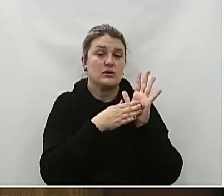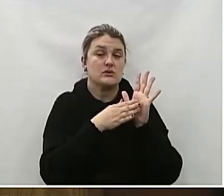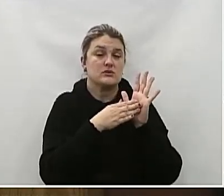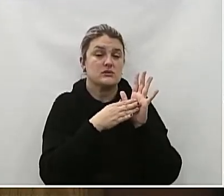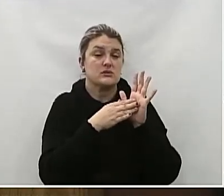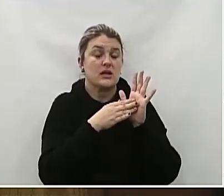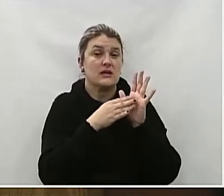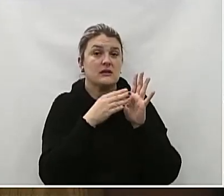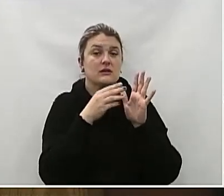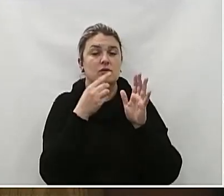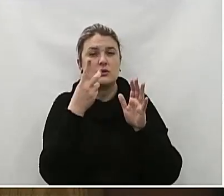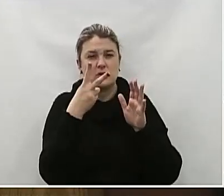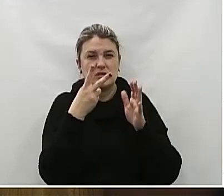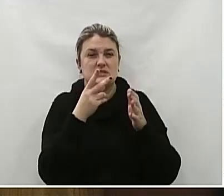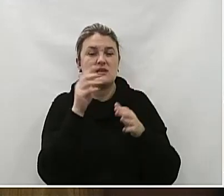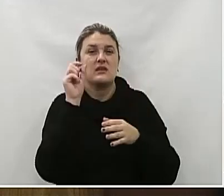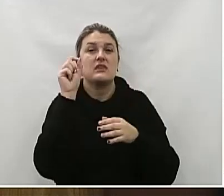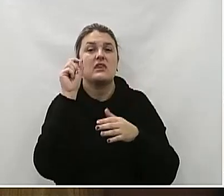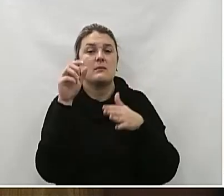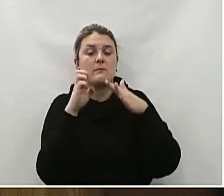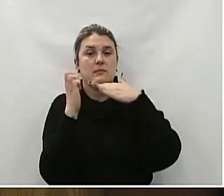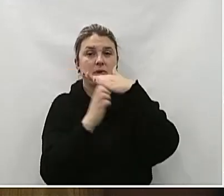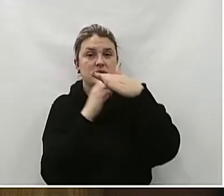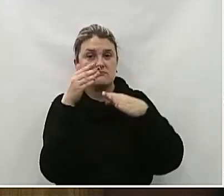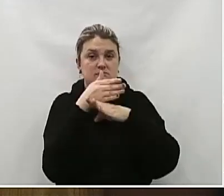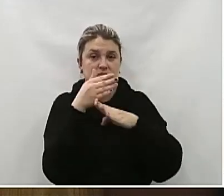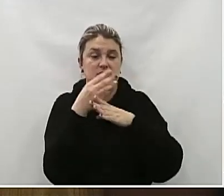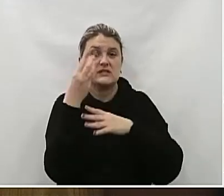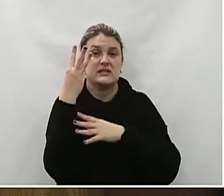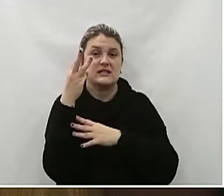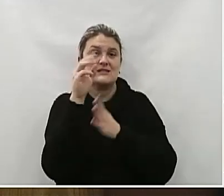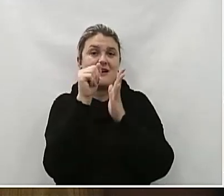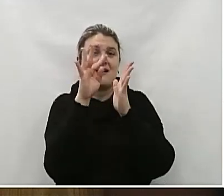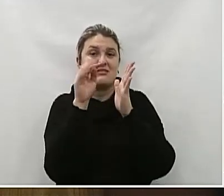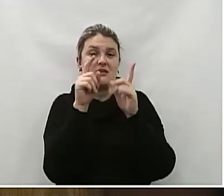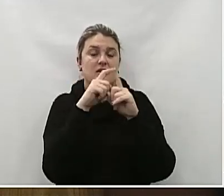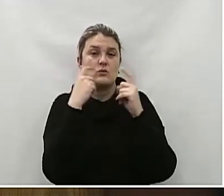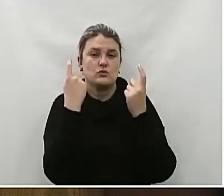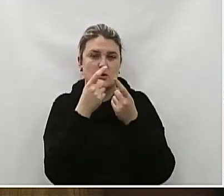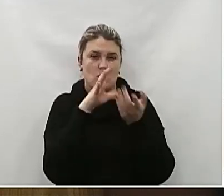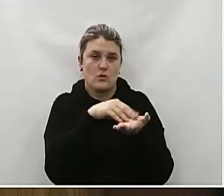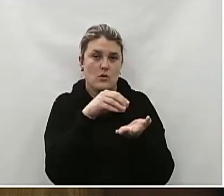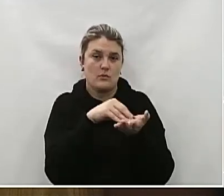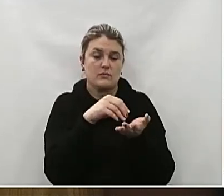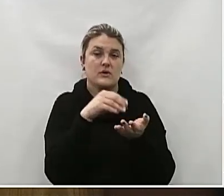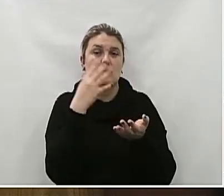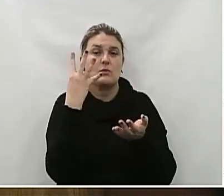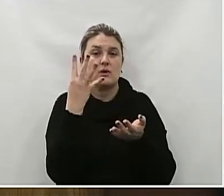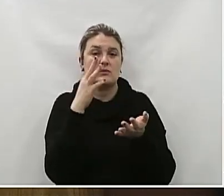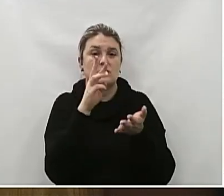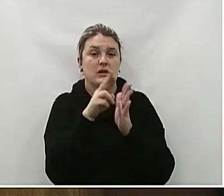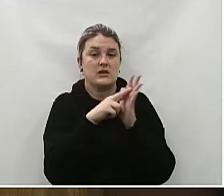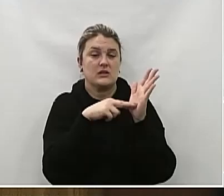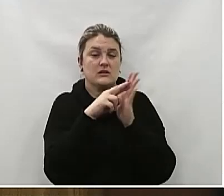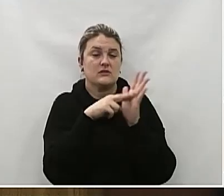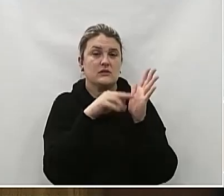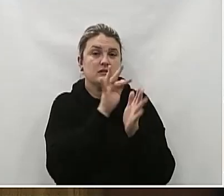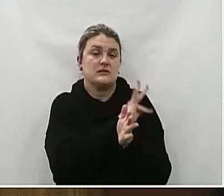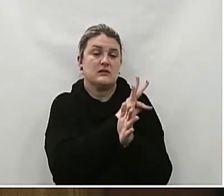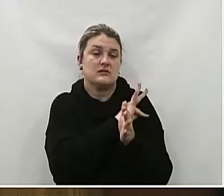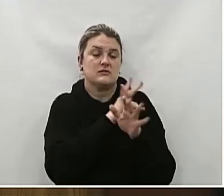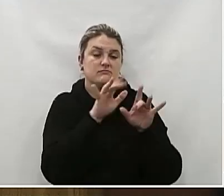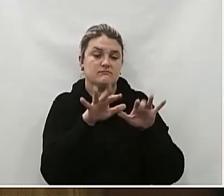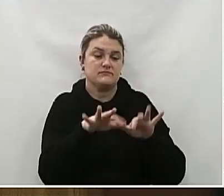Participantes 3. Atas e reuniões Da comissão De licitação 4. Relatórios técnicos E pareceres De avaliação